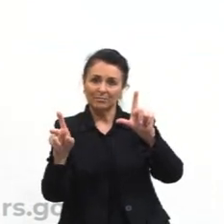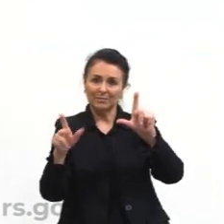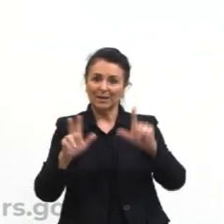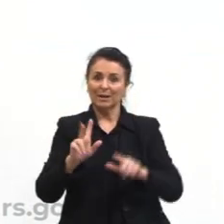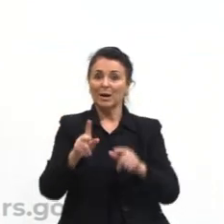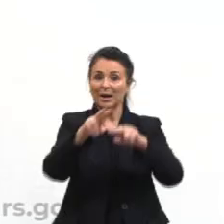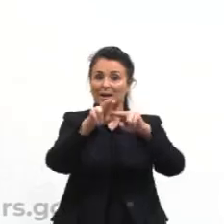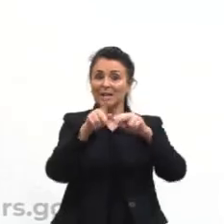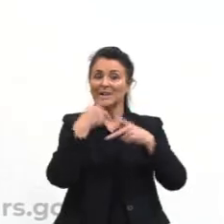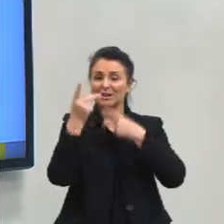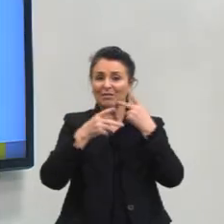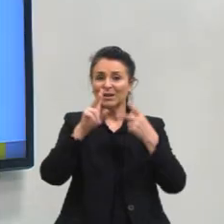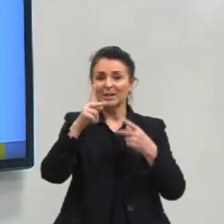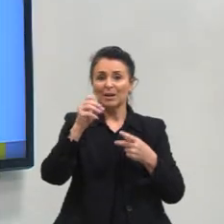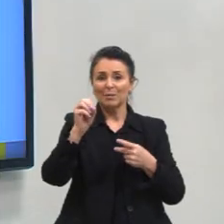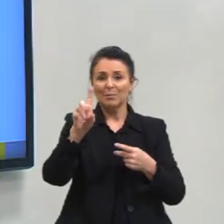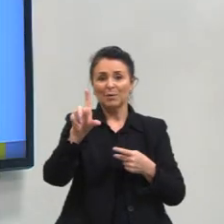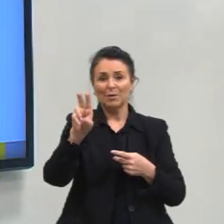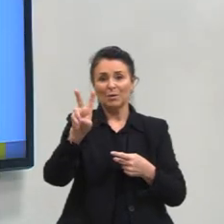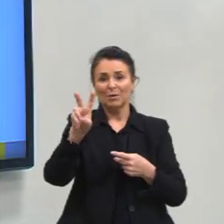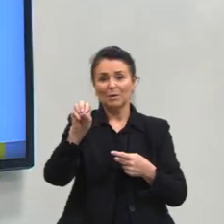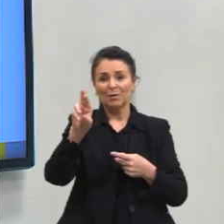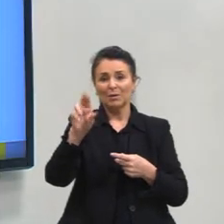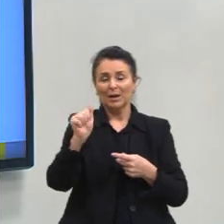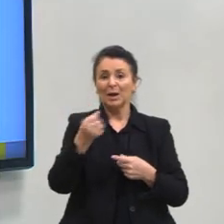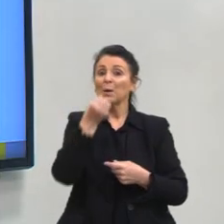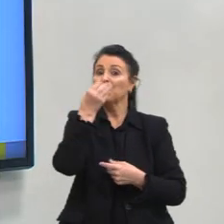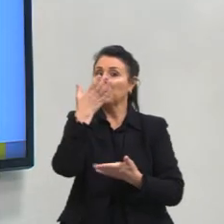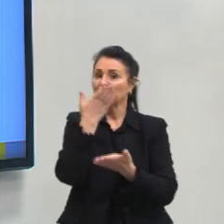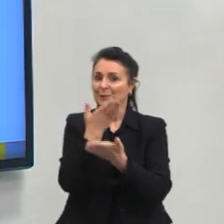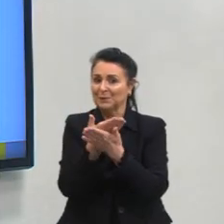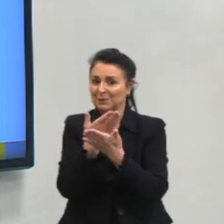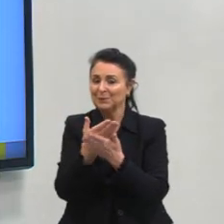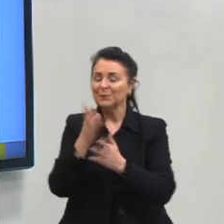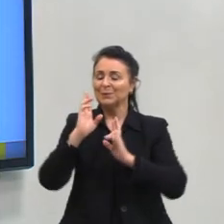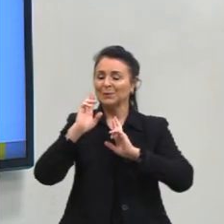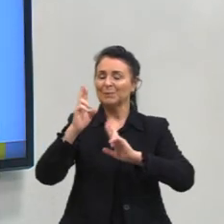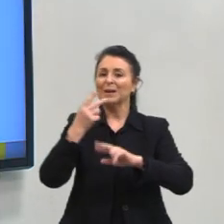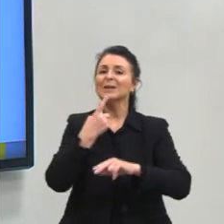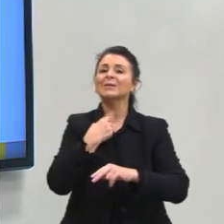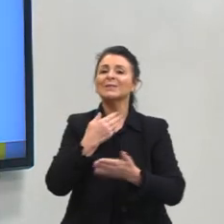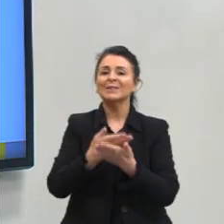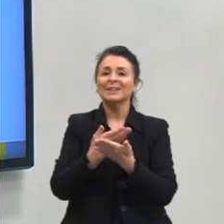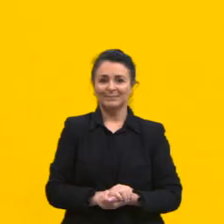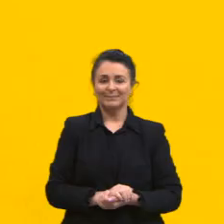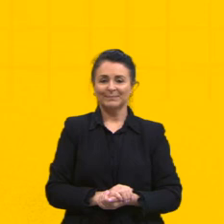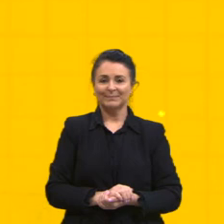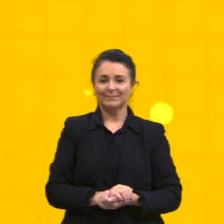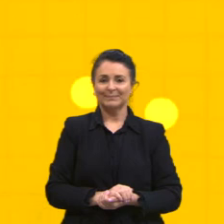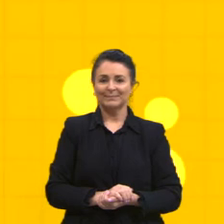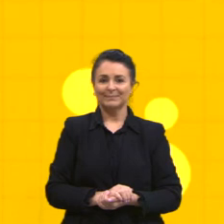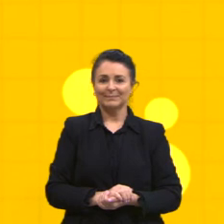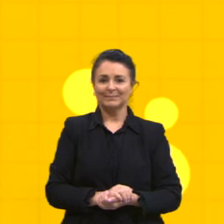e desejar bons estudos para vocês, espero que vocês tenham gostado da aula e partiu passar, gurizada.